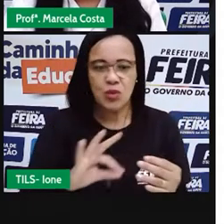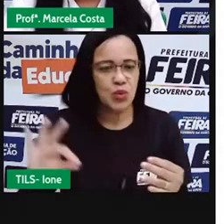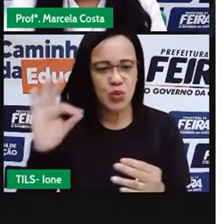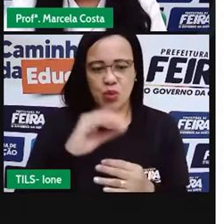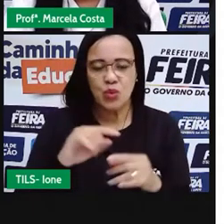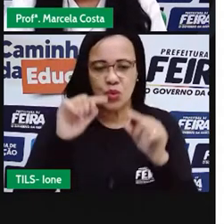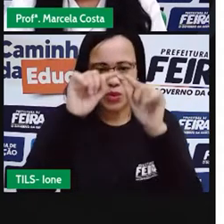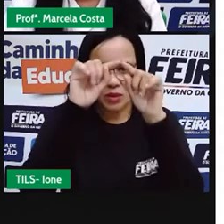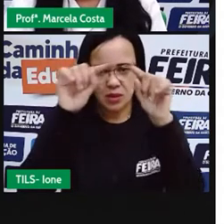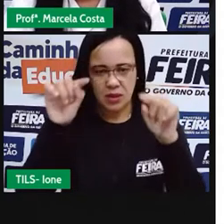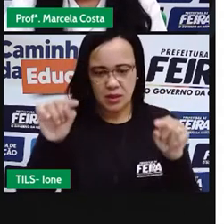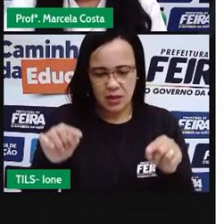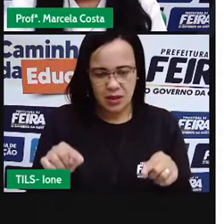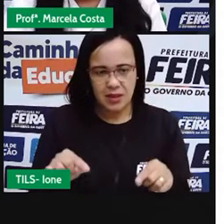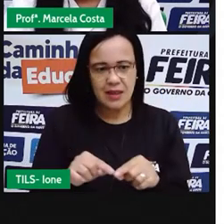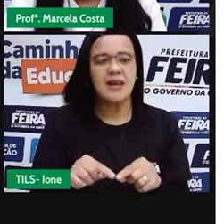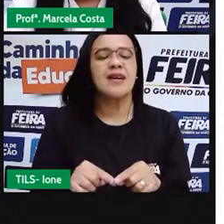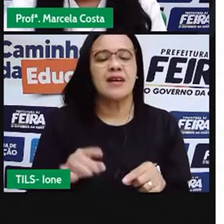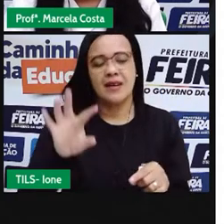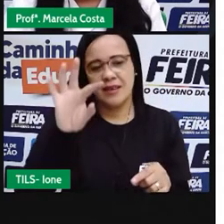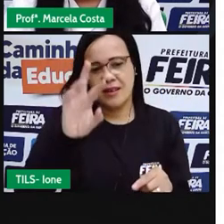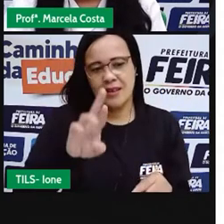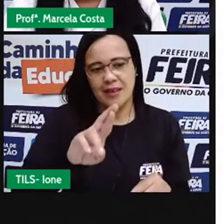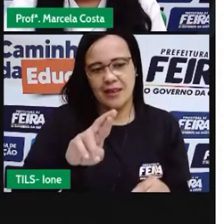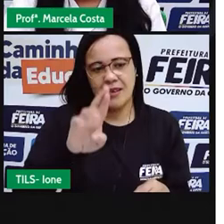esse formato retangular.